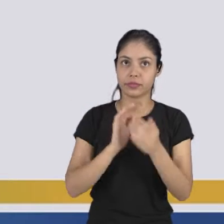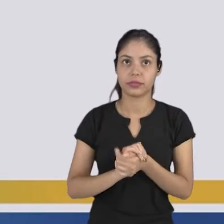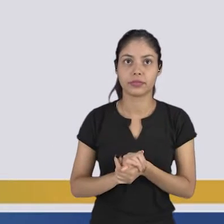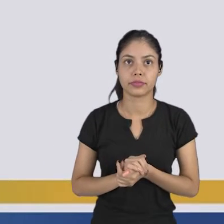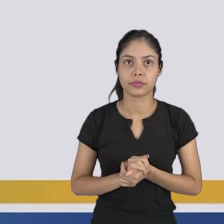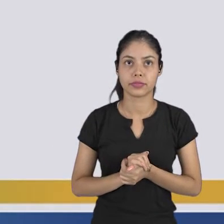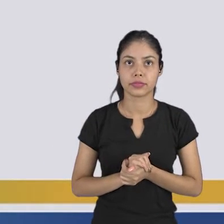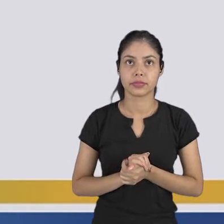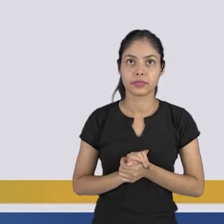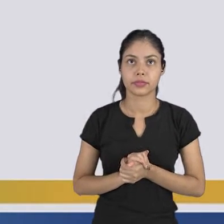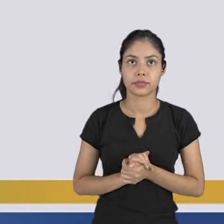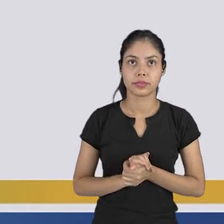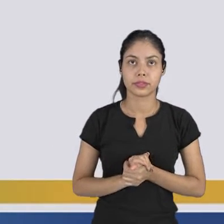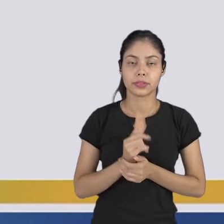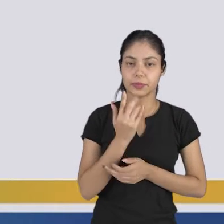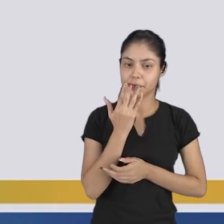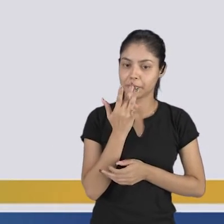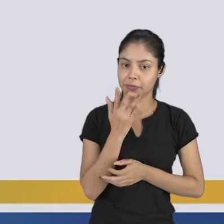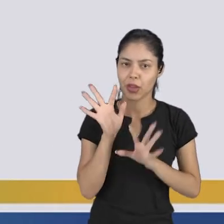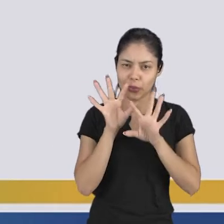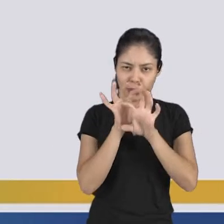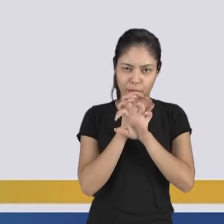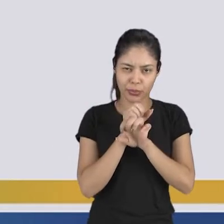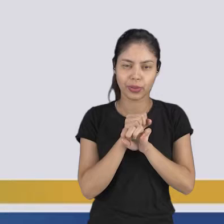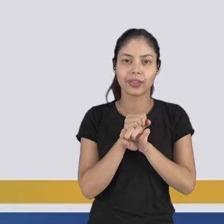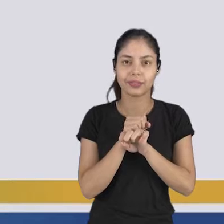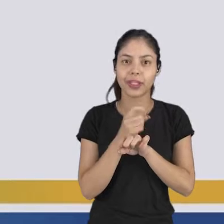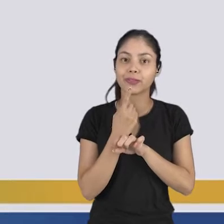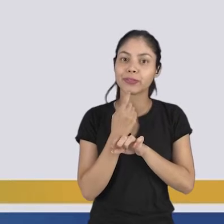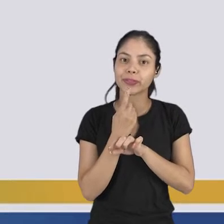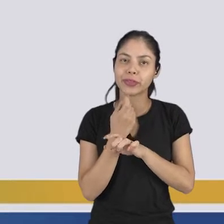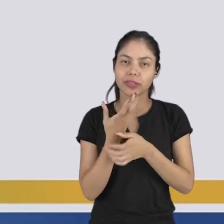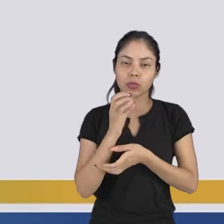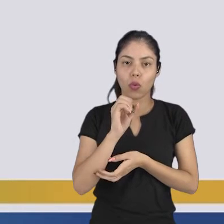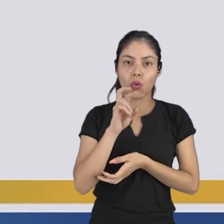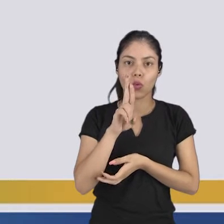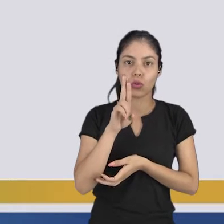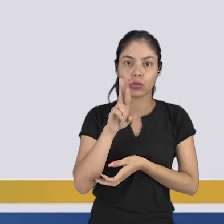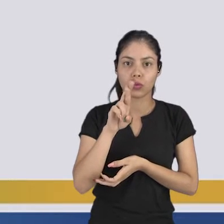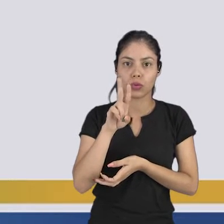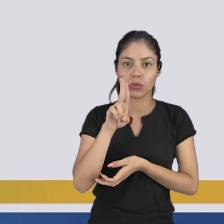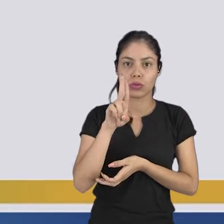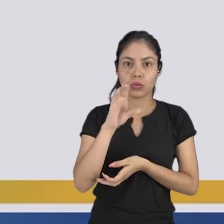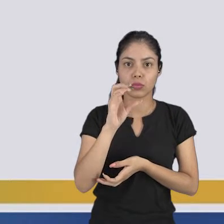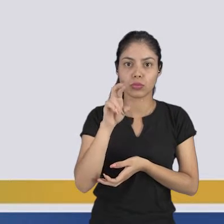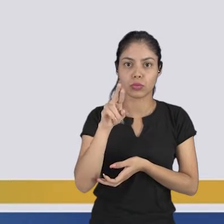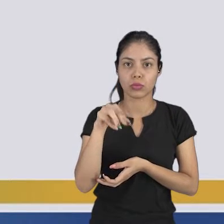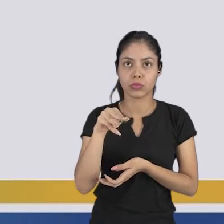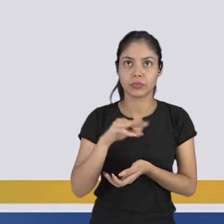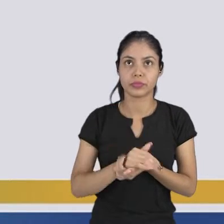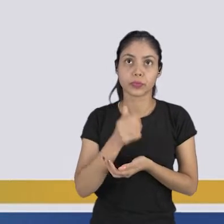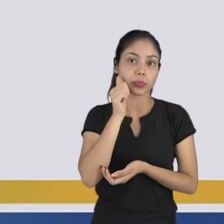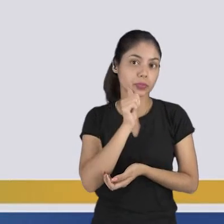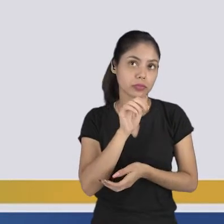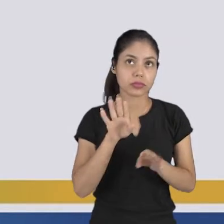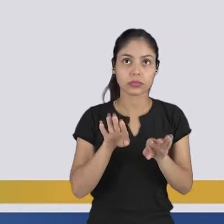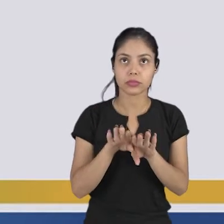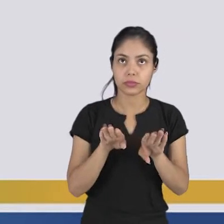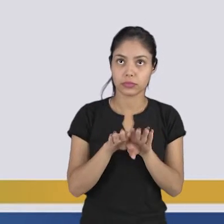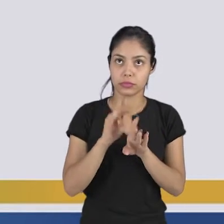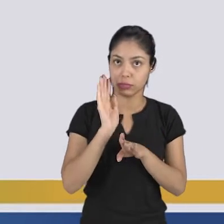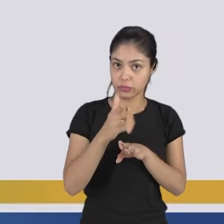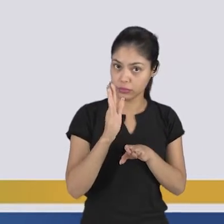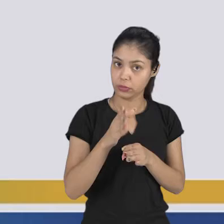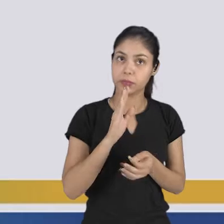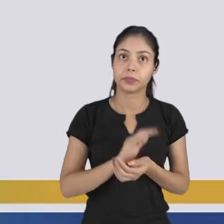Ginipapo, que deixa a pele mais escura. O Orucum é o vermelho. Mas eu quero que você observe também aqui uma mulher. E isso já é